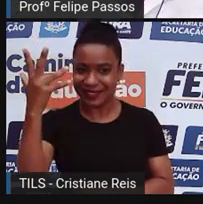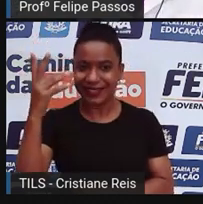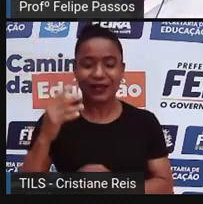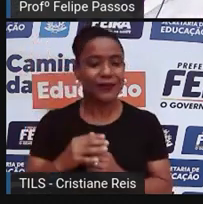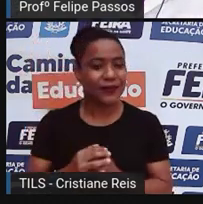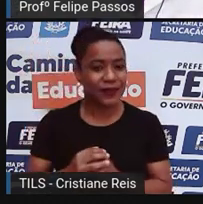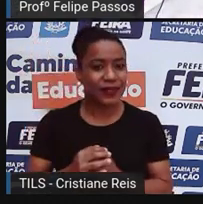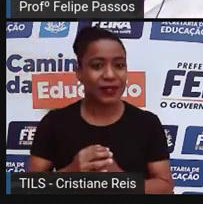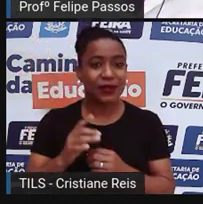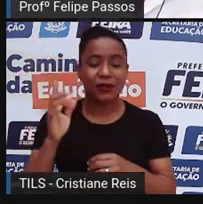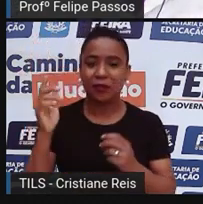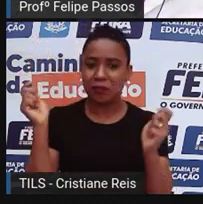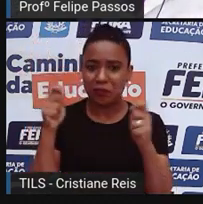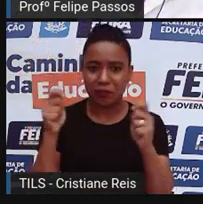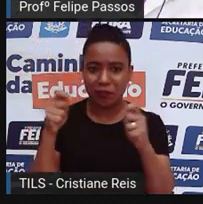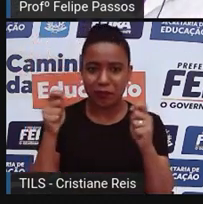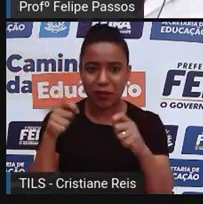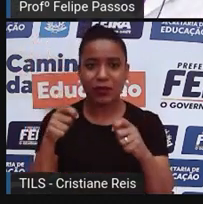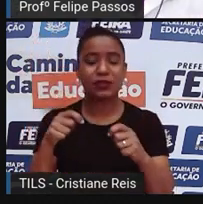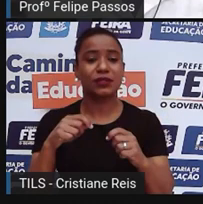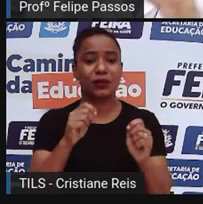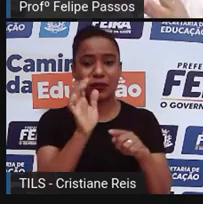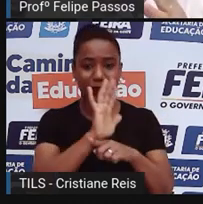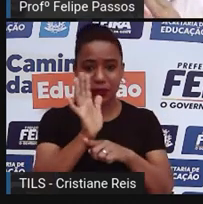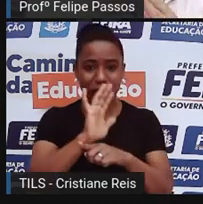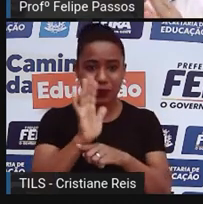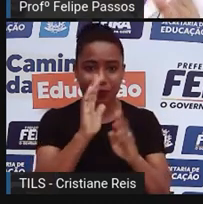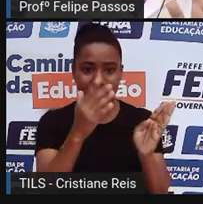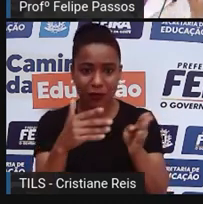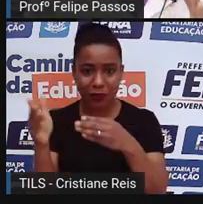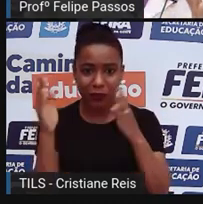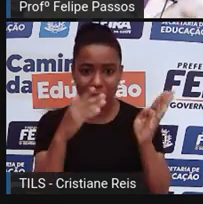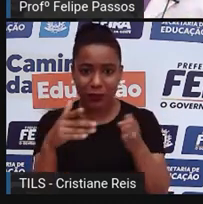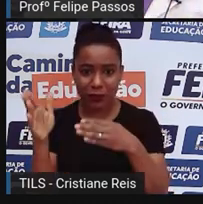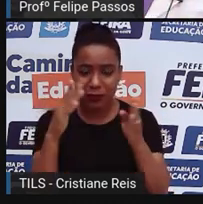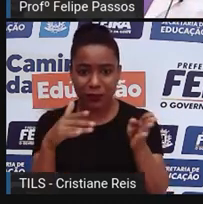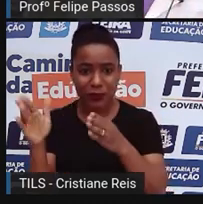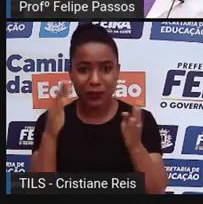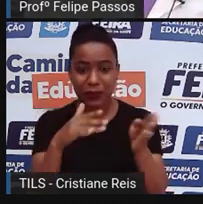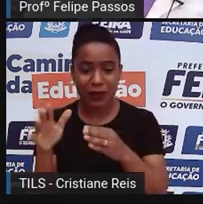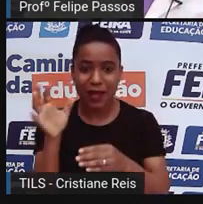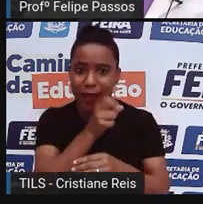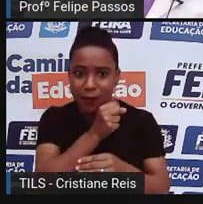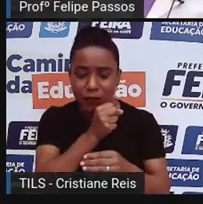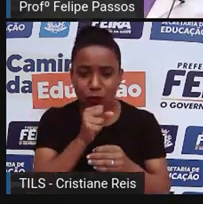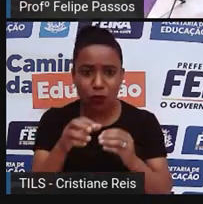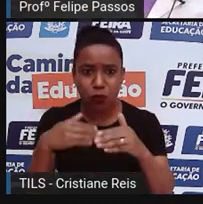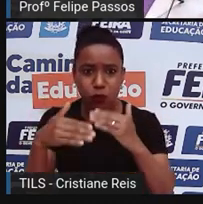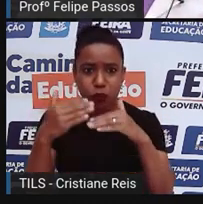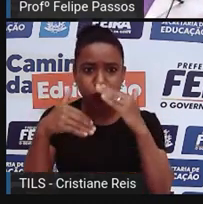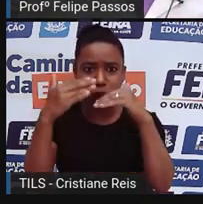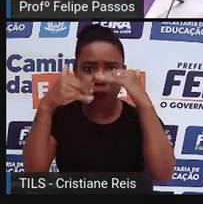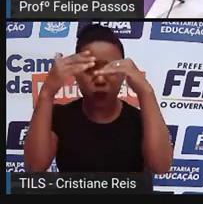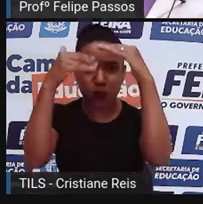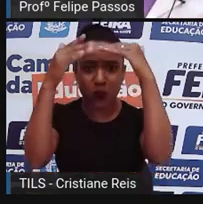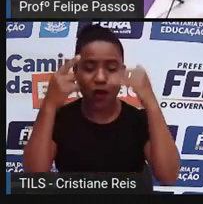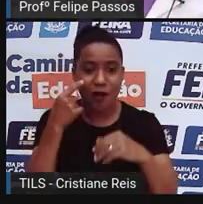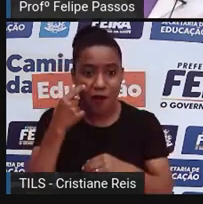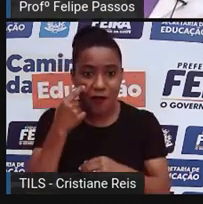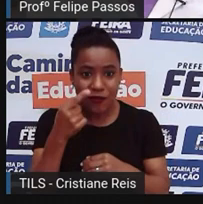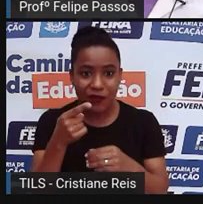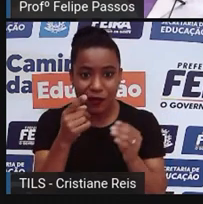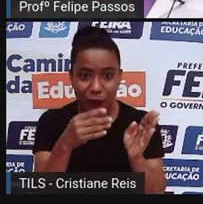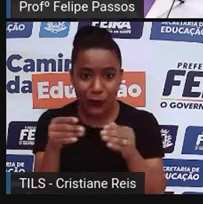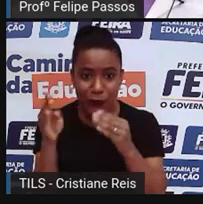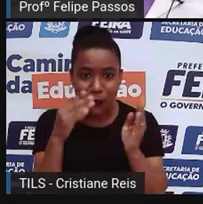uma hora, duas horas de gravação e condensa ela em um segundo. Então, aqui nesse dia, ele condensou dias